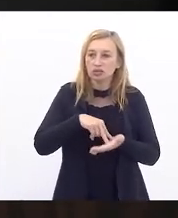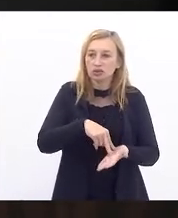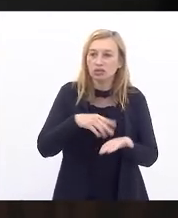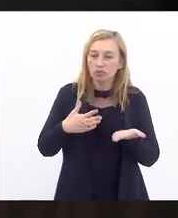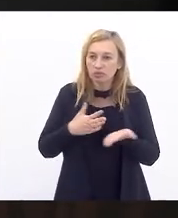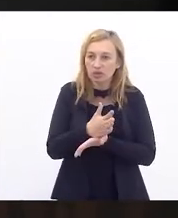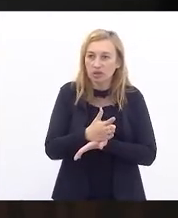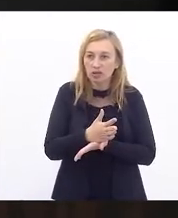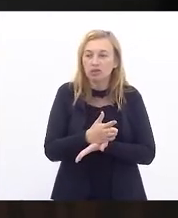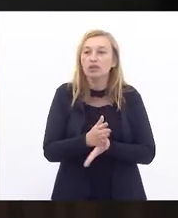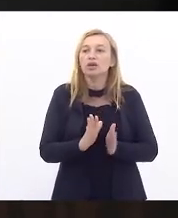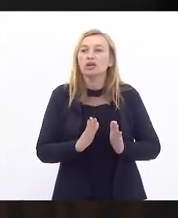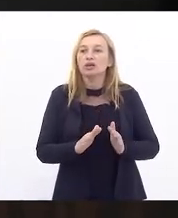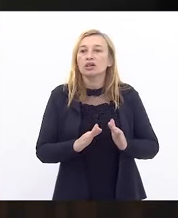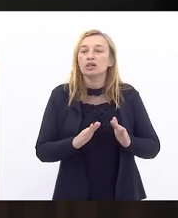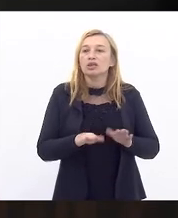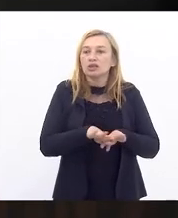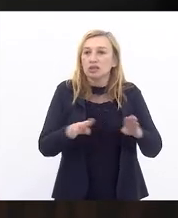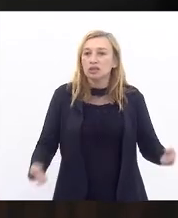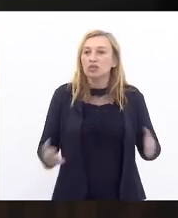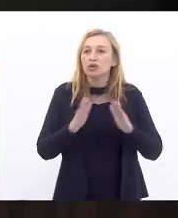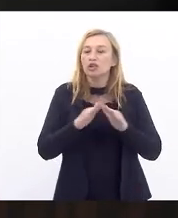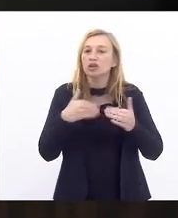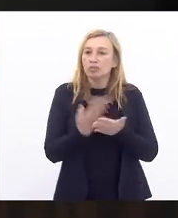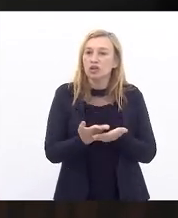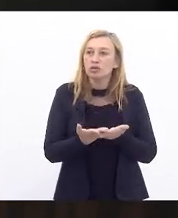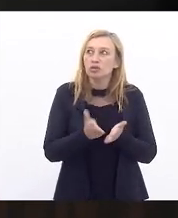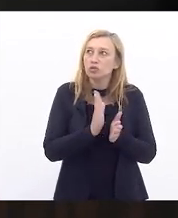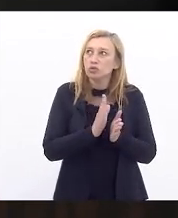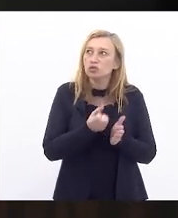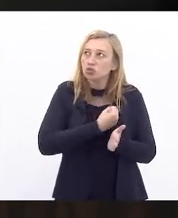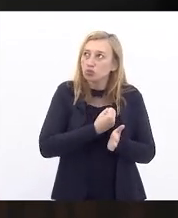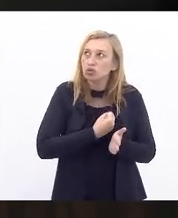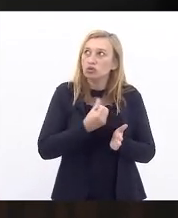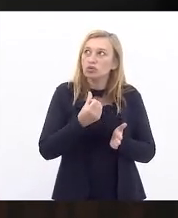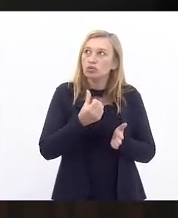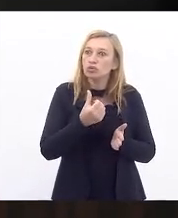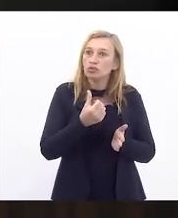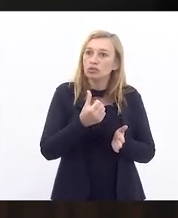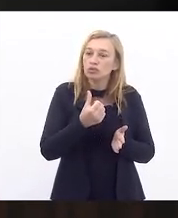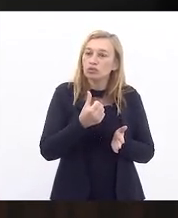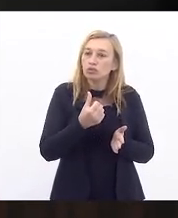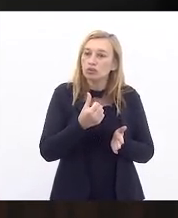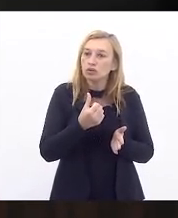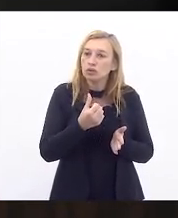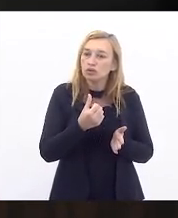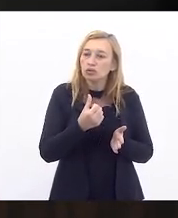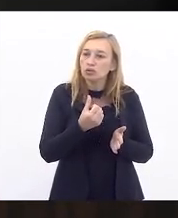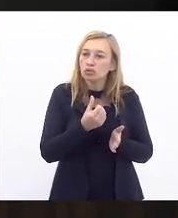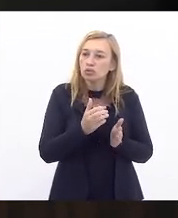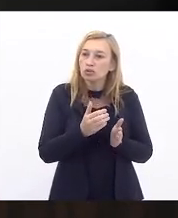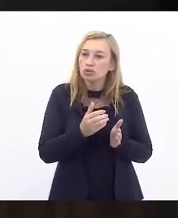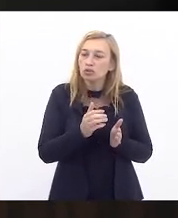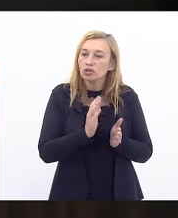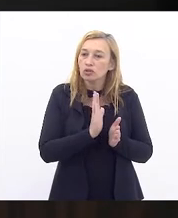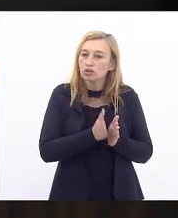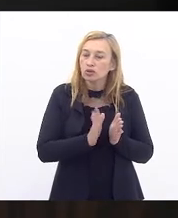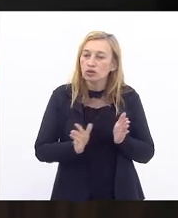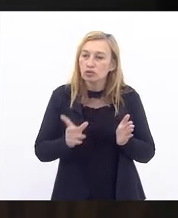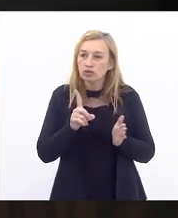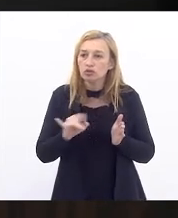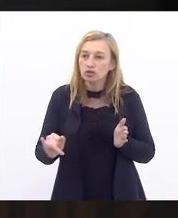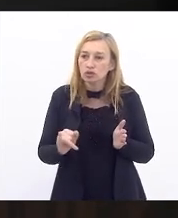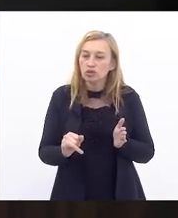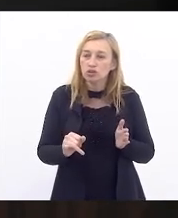permaneçam. Como estão, aprovado. Há sobre a mesa requerimento de inclusão da ordem do